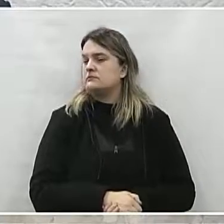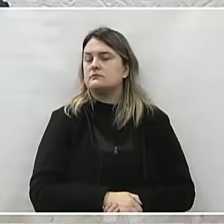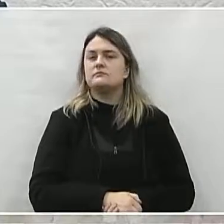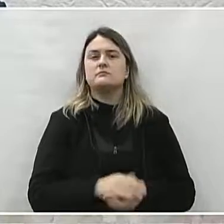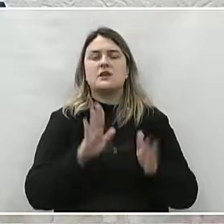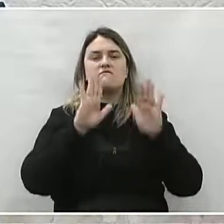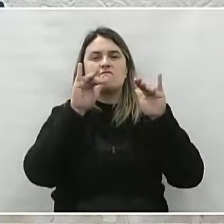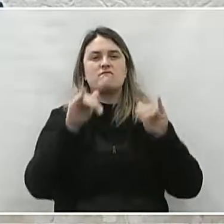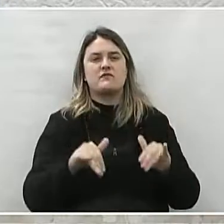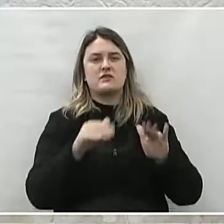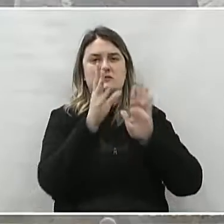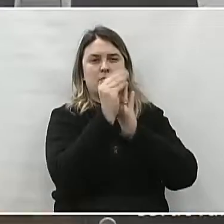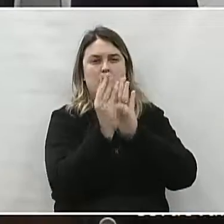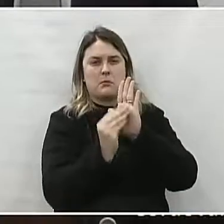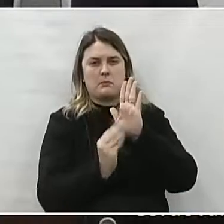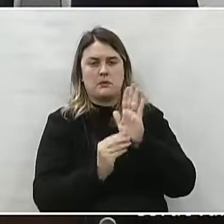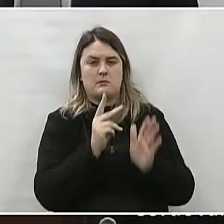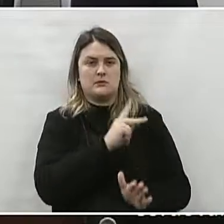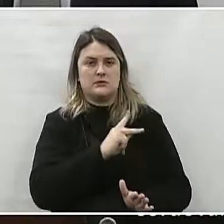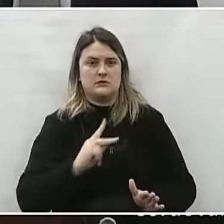Fim do expediente, senhor presidente.